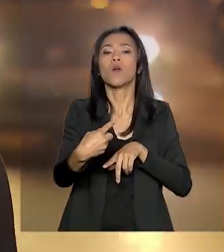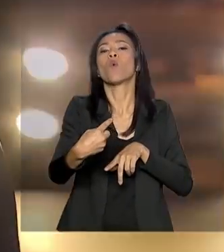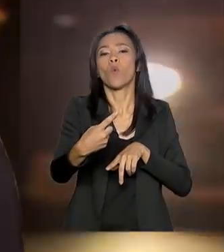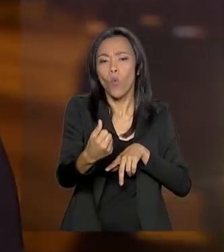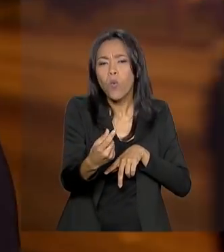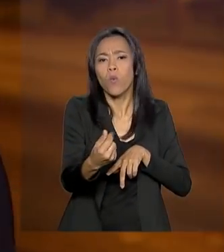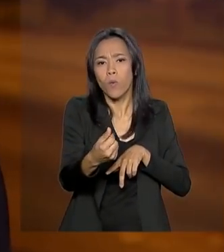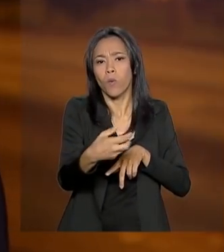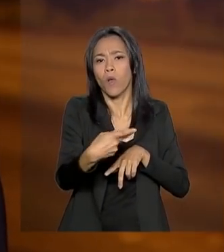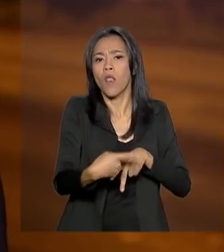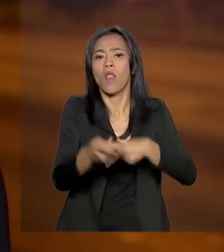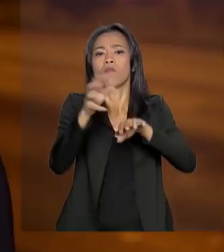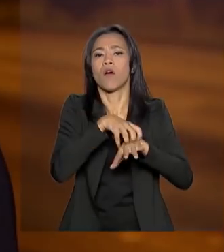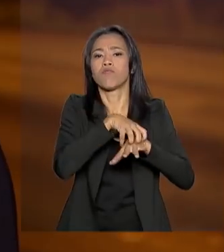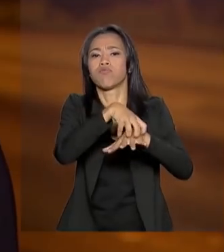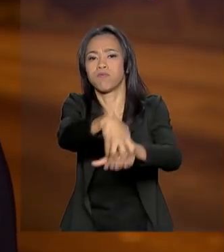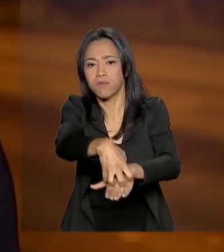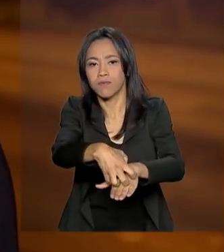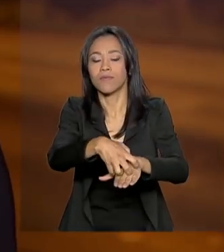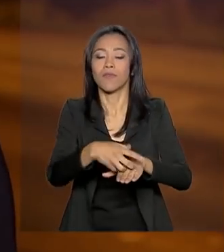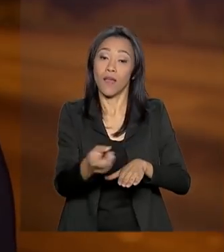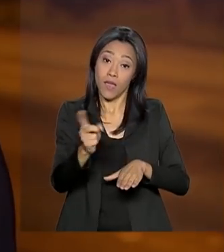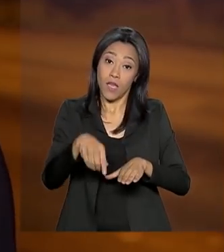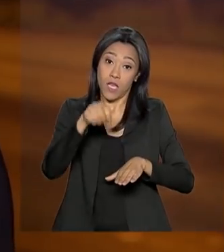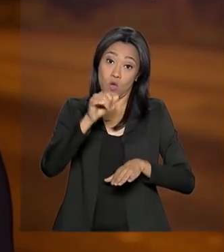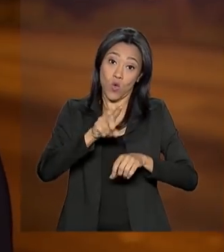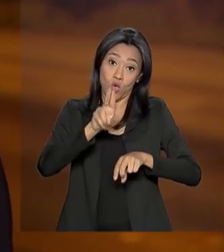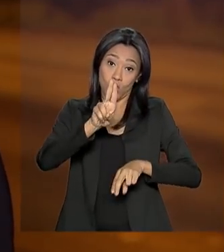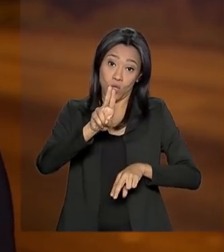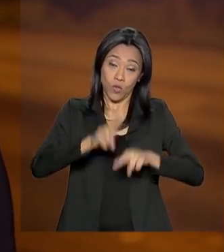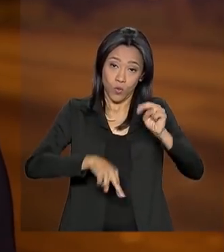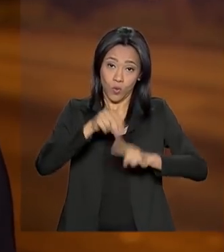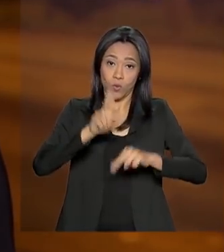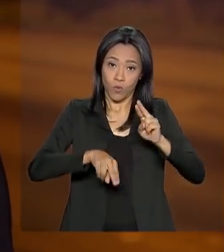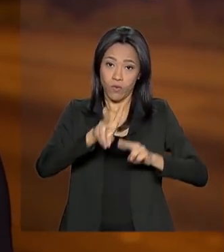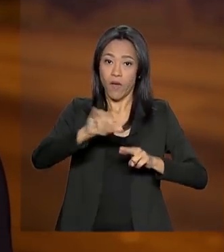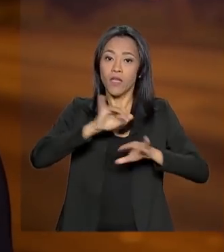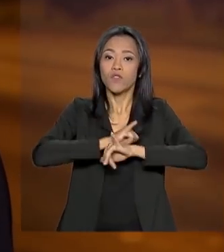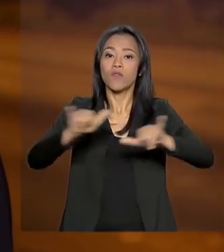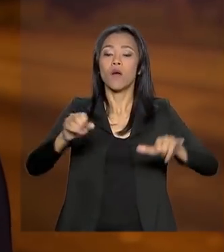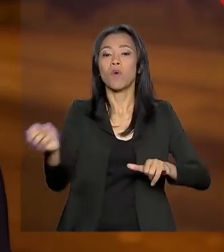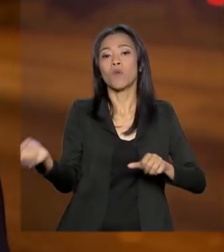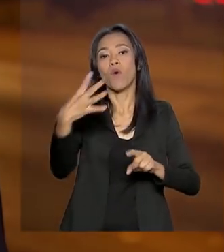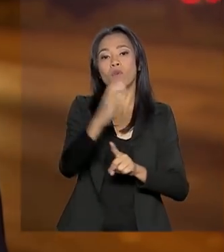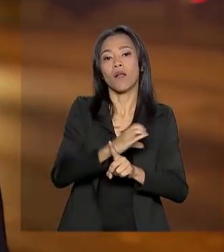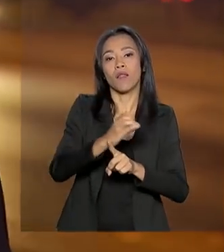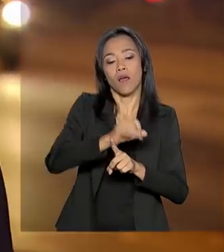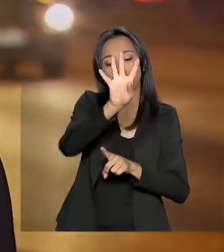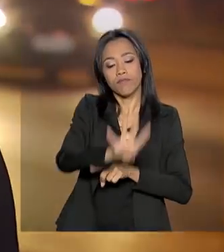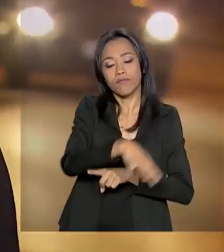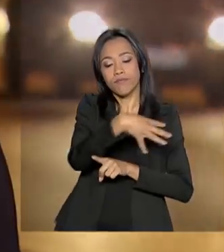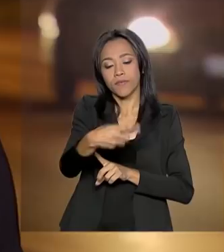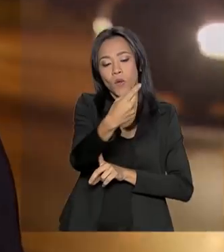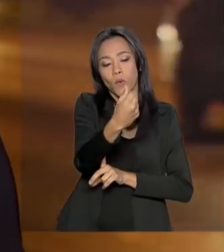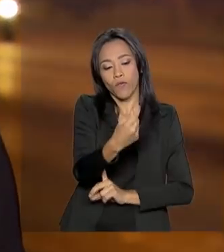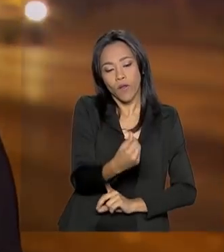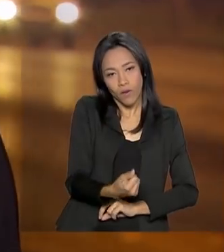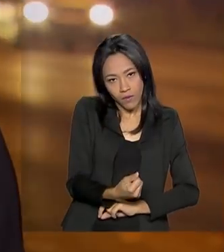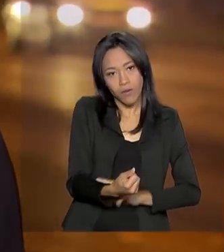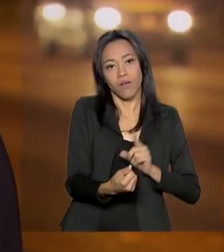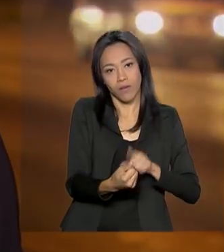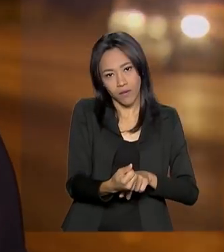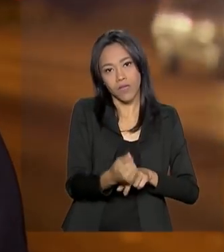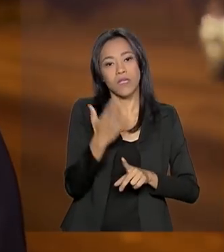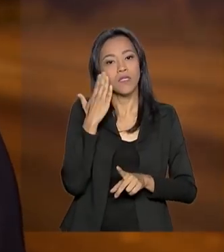Segundo o Ministério da Infraestrutura, em junho será divulgada uma nova tabela, considerando os valores de mercado